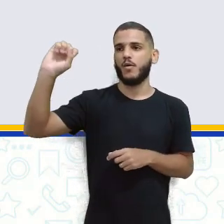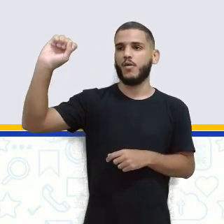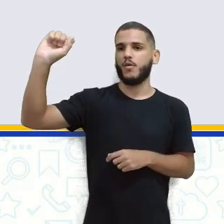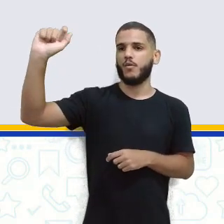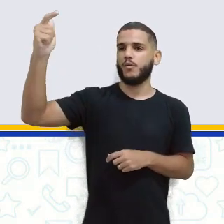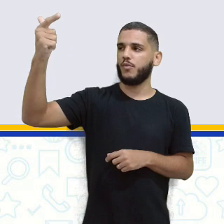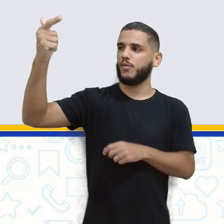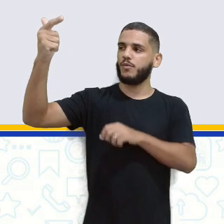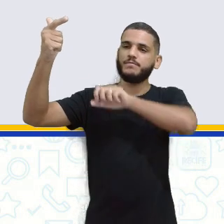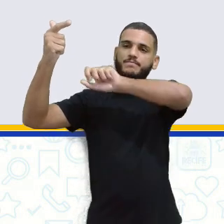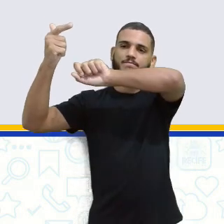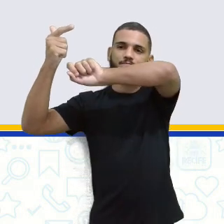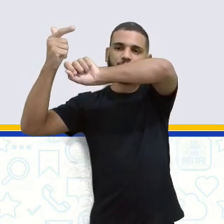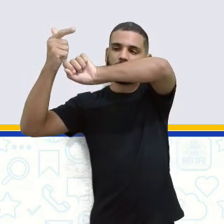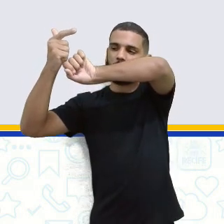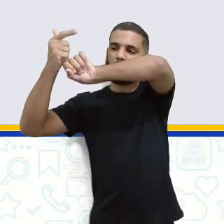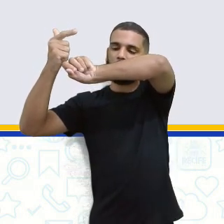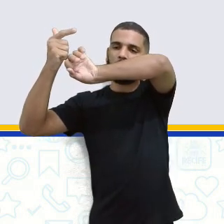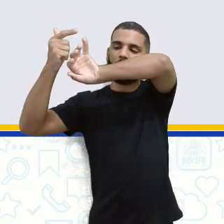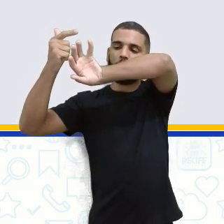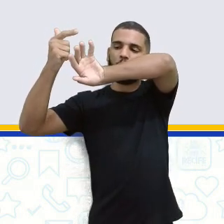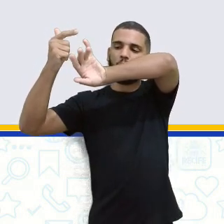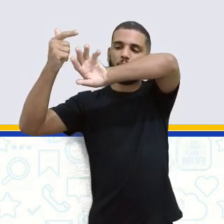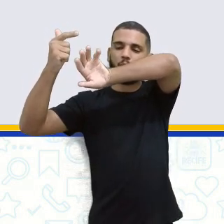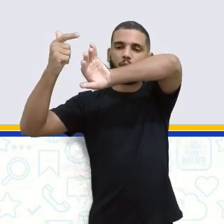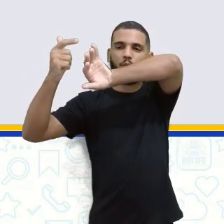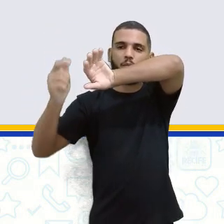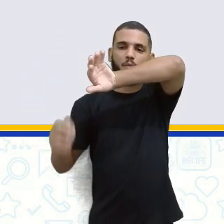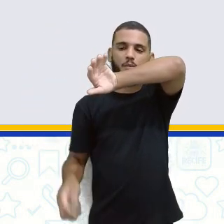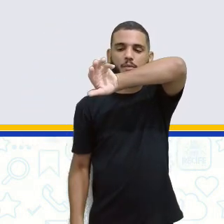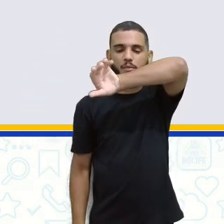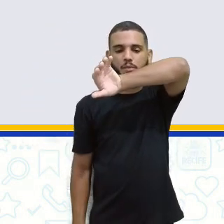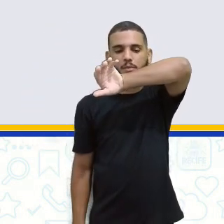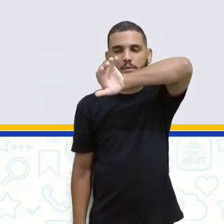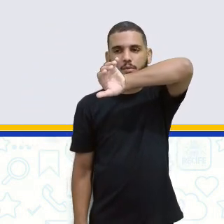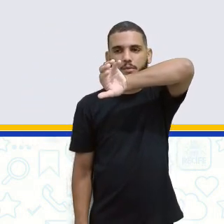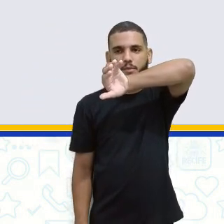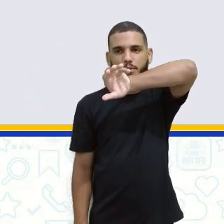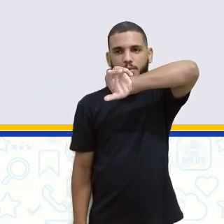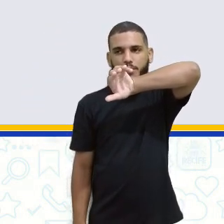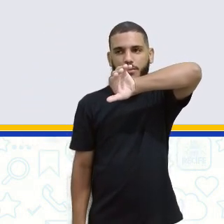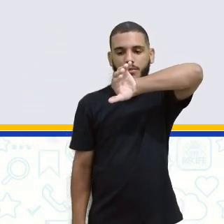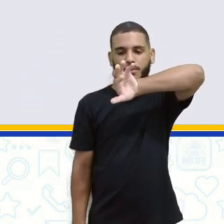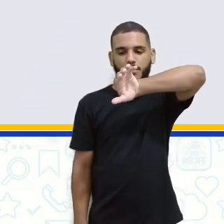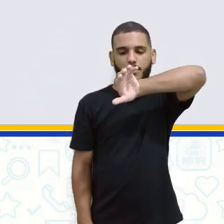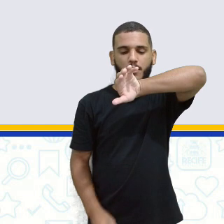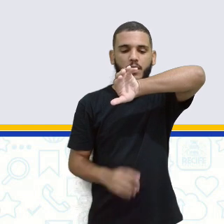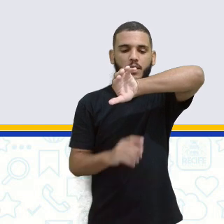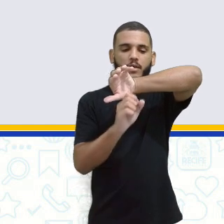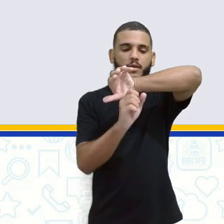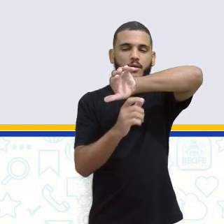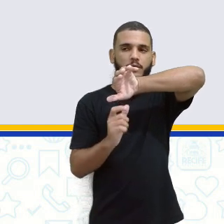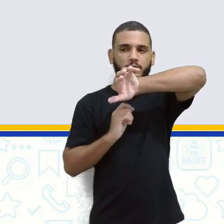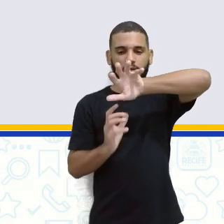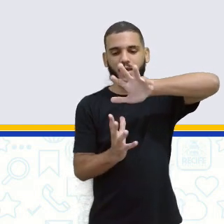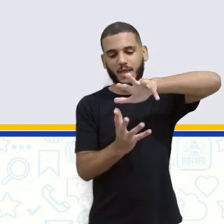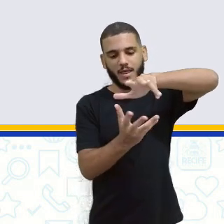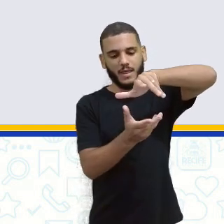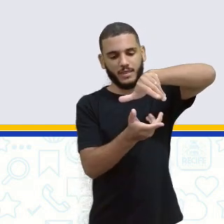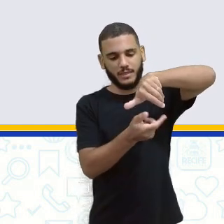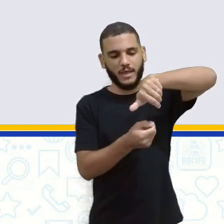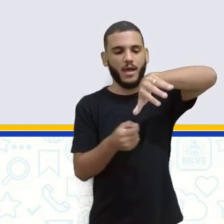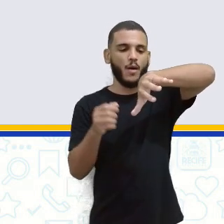sol, né? Vamos imaginar que a gente está no ar livre. A luz vem de lá do sol, passando por nossa atmosfera, que é um corpo,